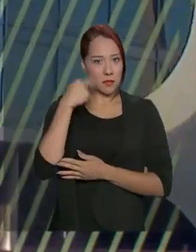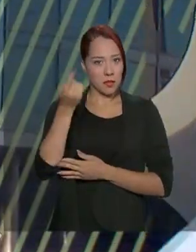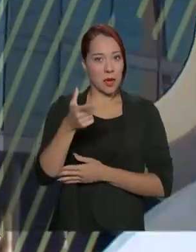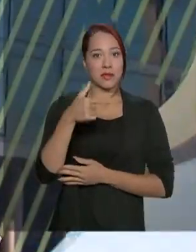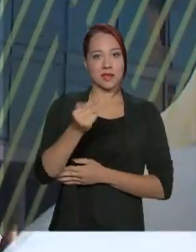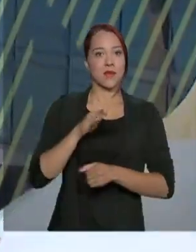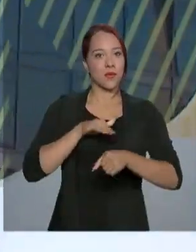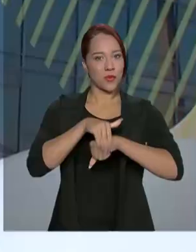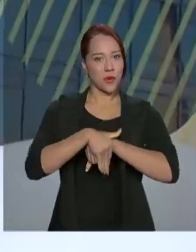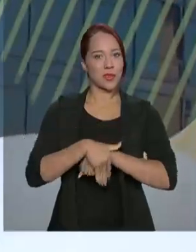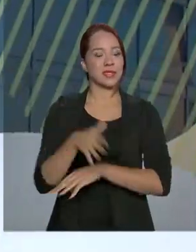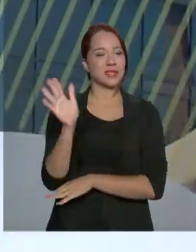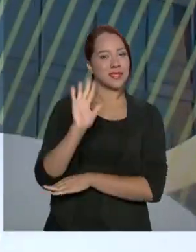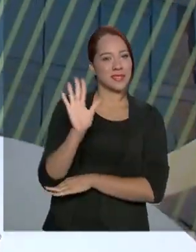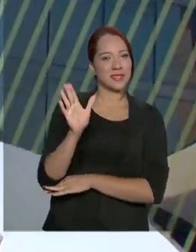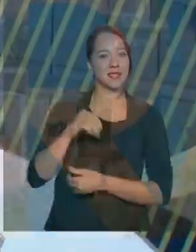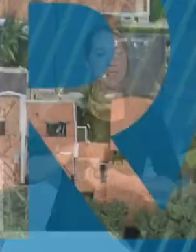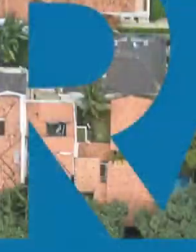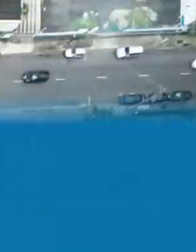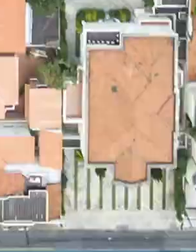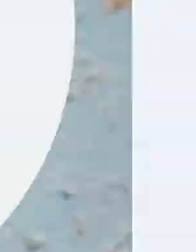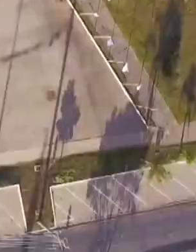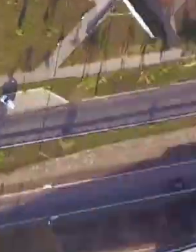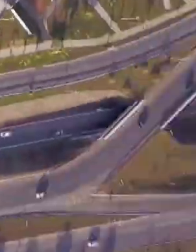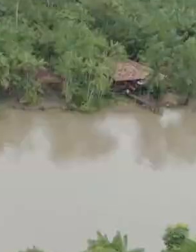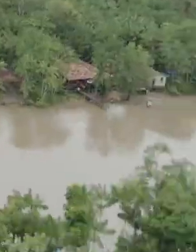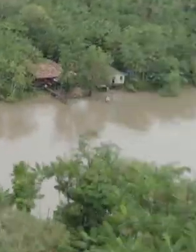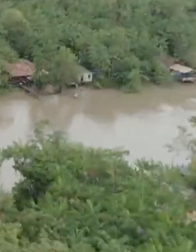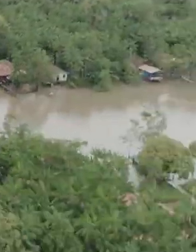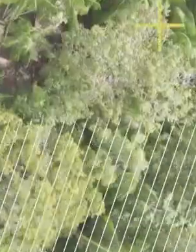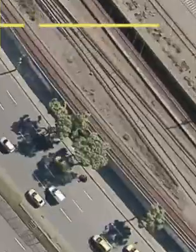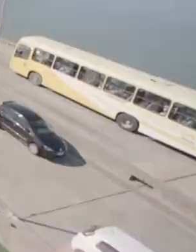às sete da noite. Até lá! A gente